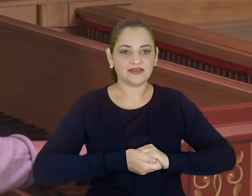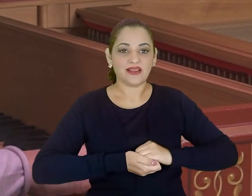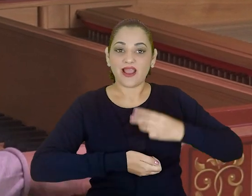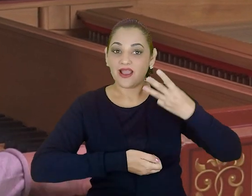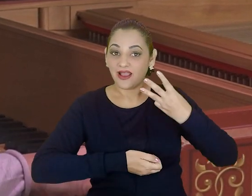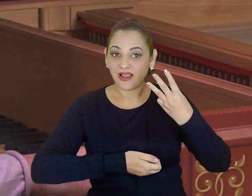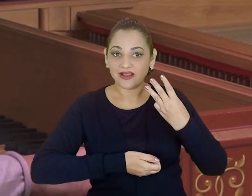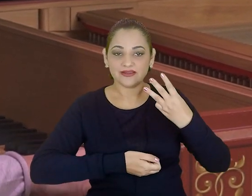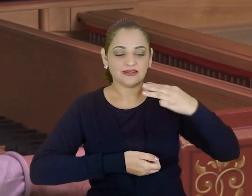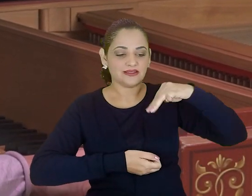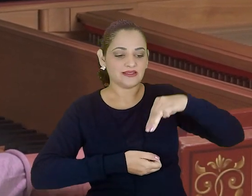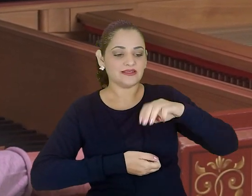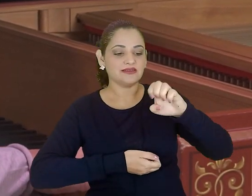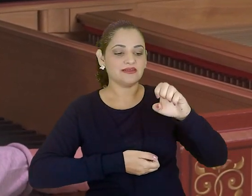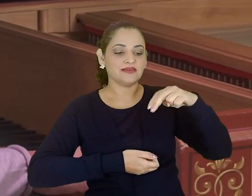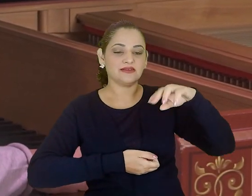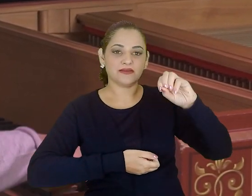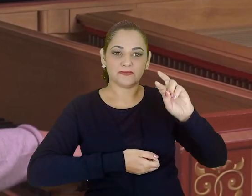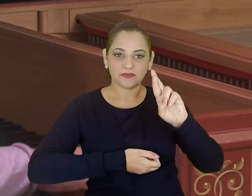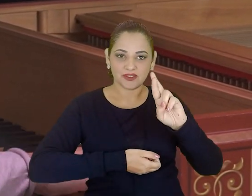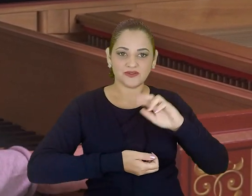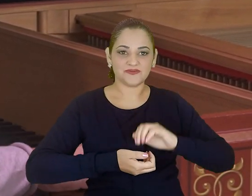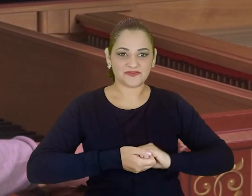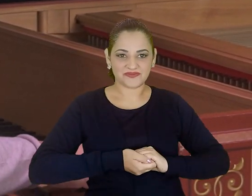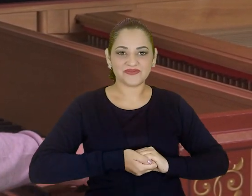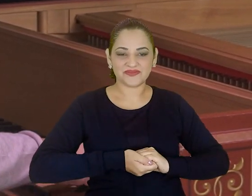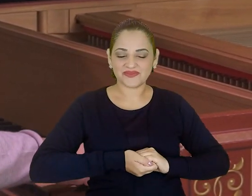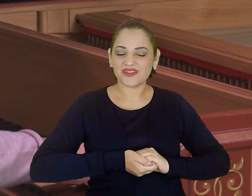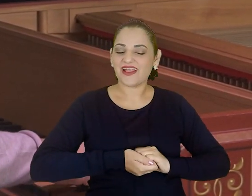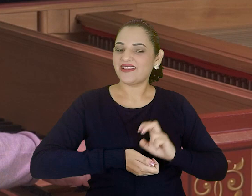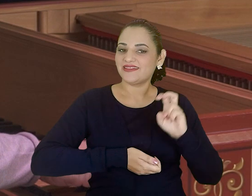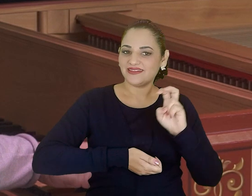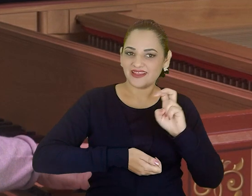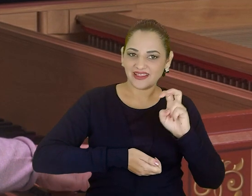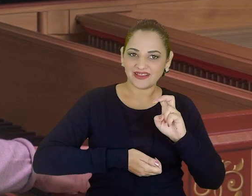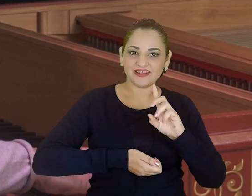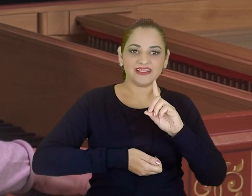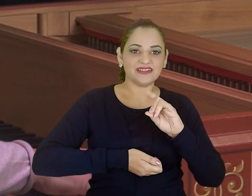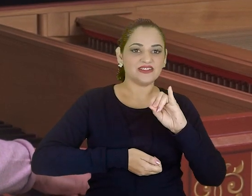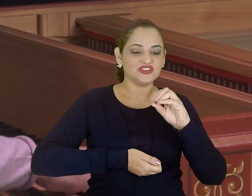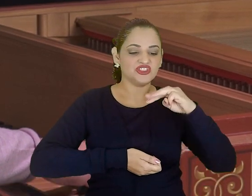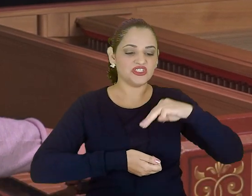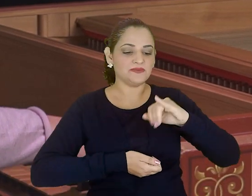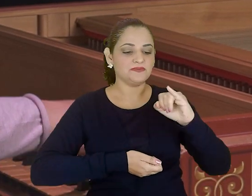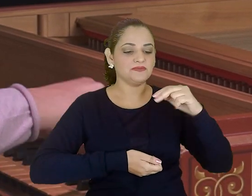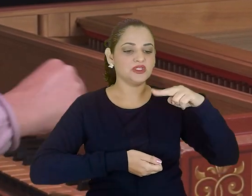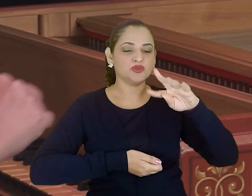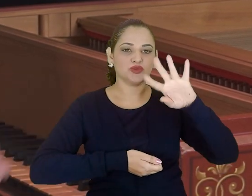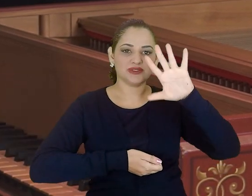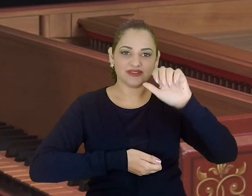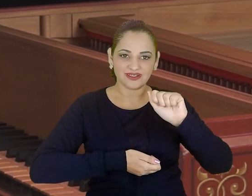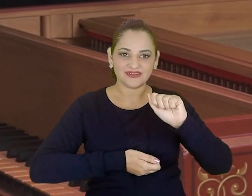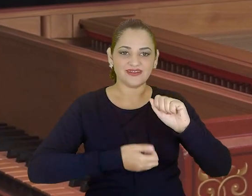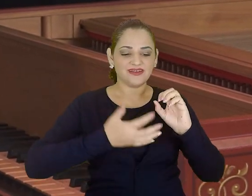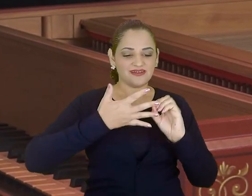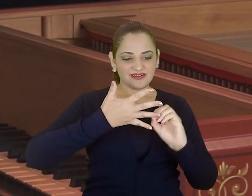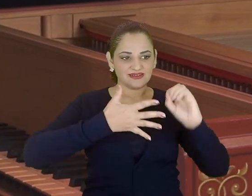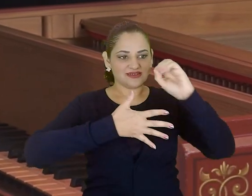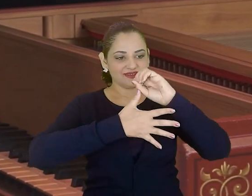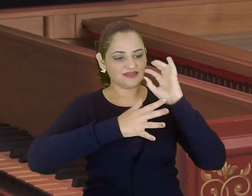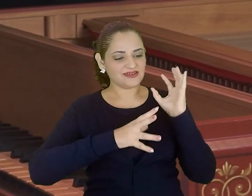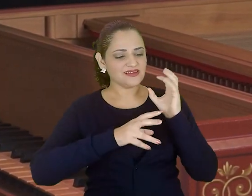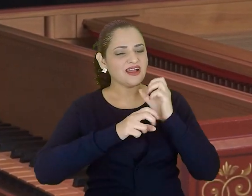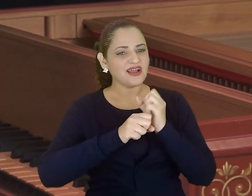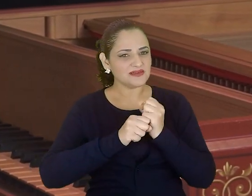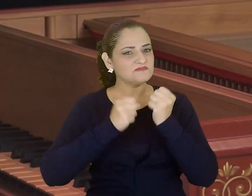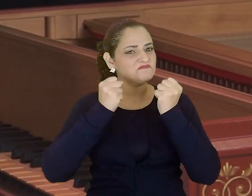menor e a quinta diminuta. Esse é um acorde bem tenso e